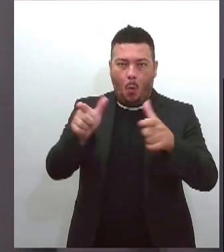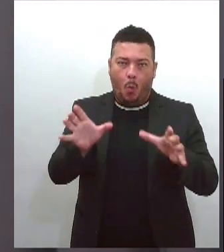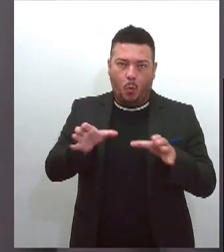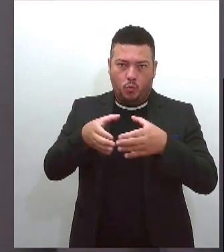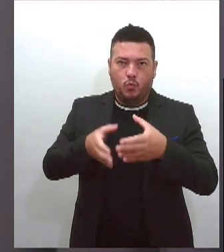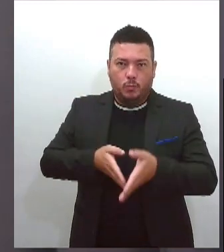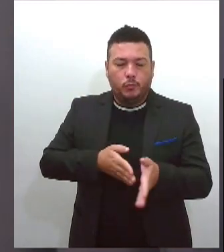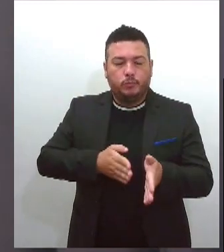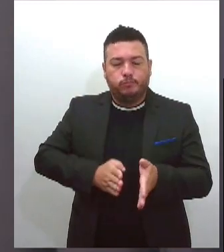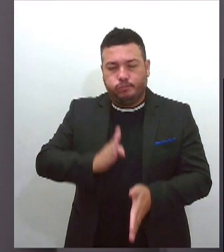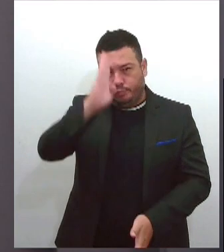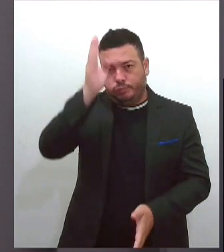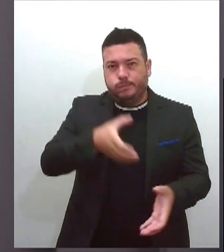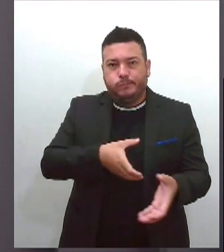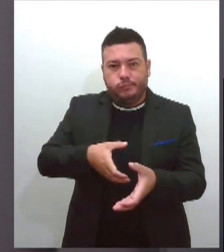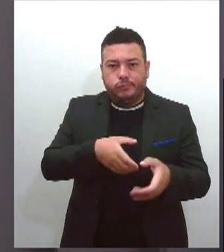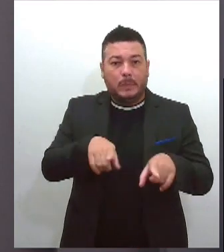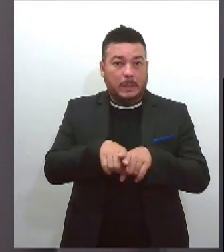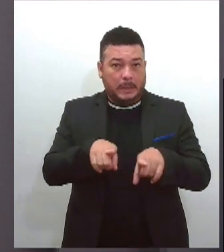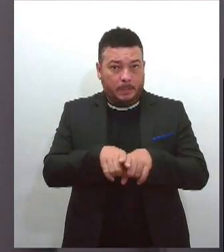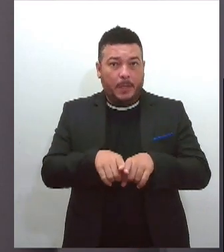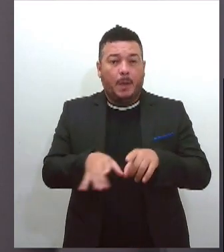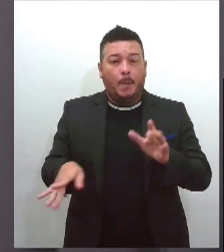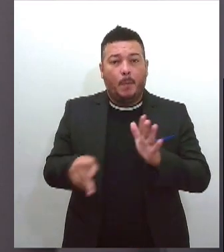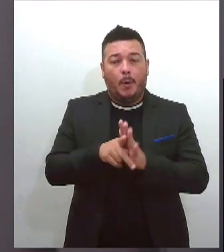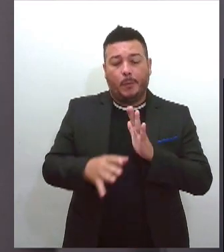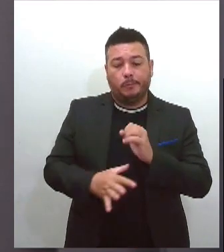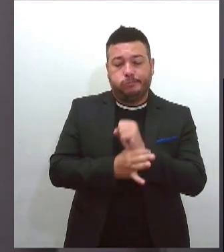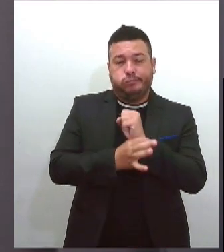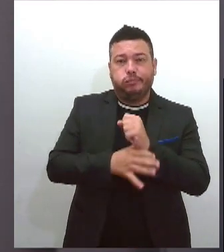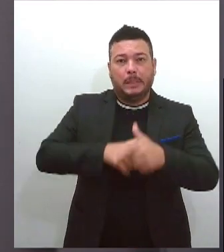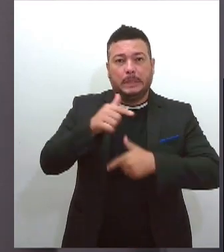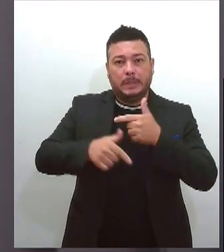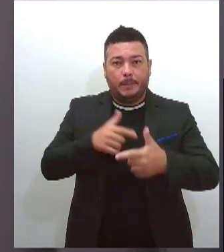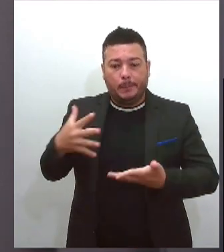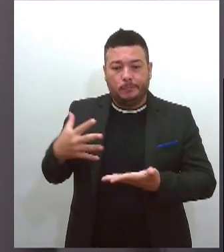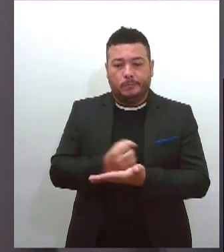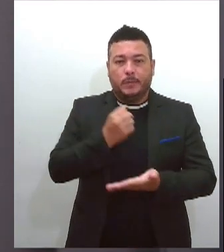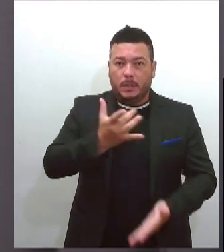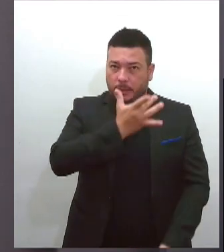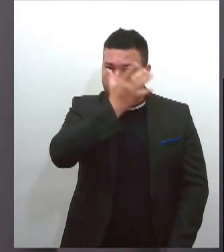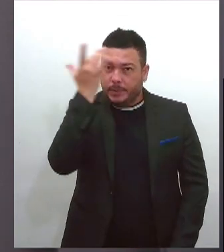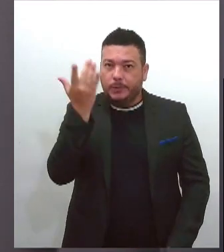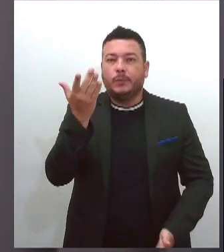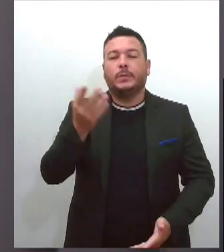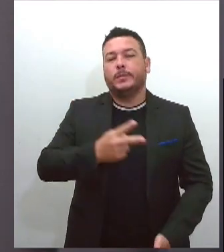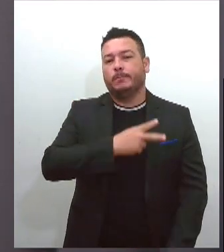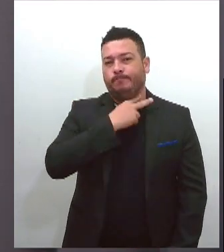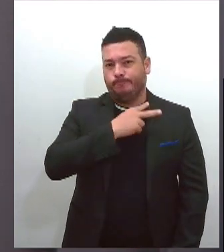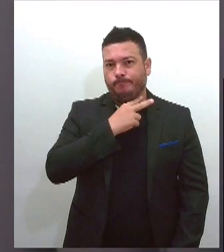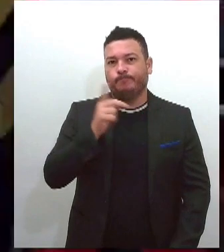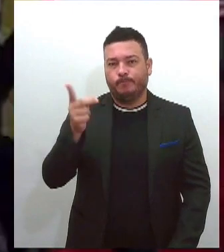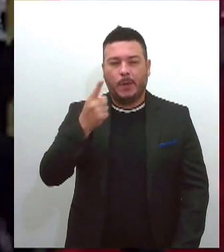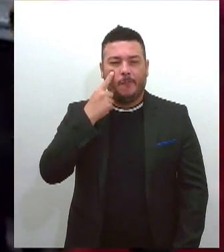e efetivos de segurança pública que trabalham no resgate e cuidados com as vítimas. Veja a reportagem.